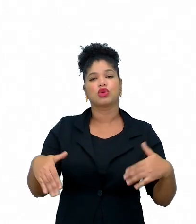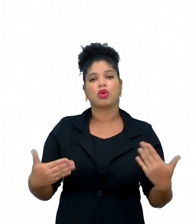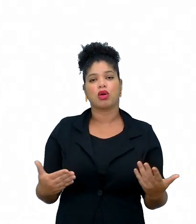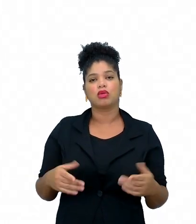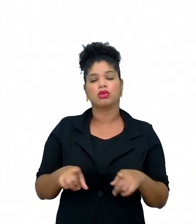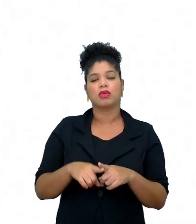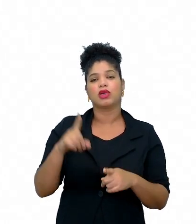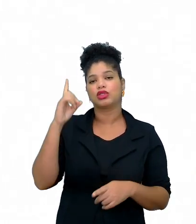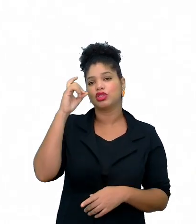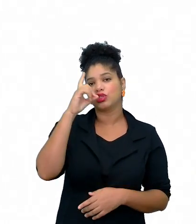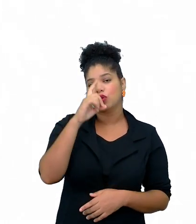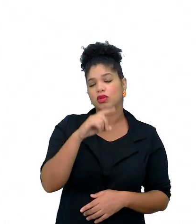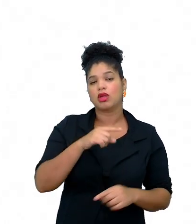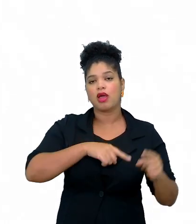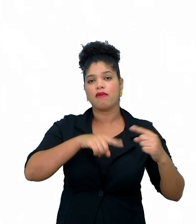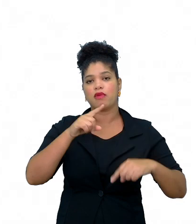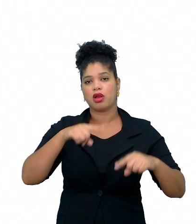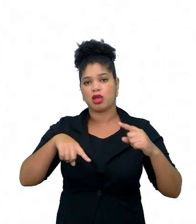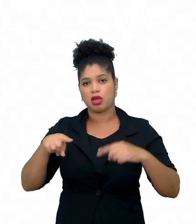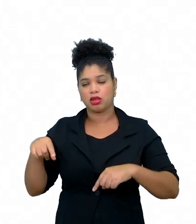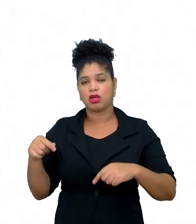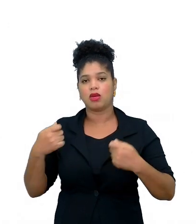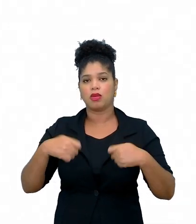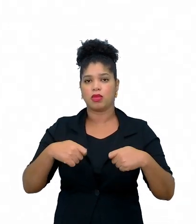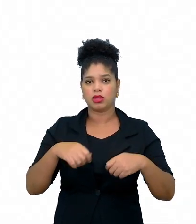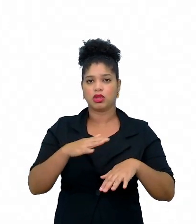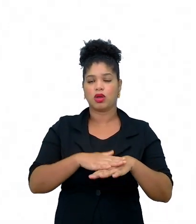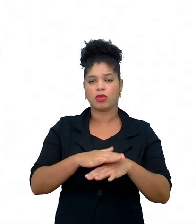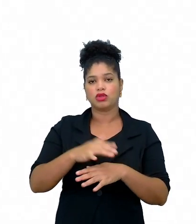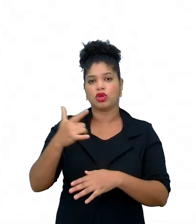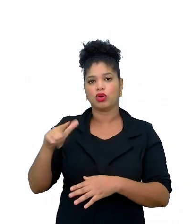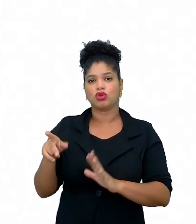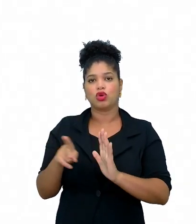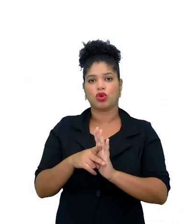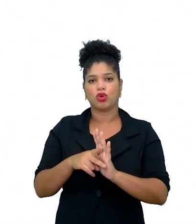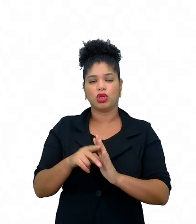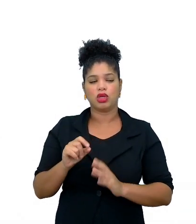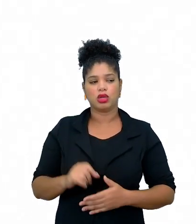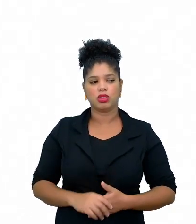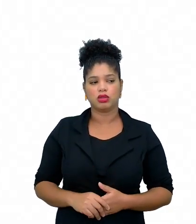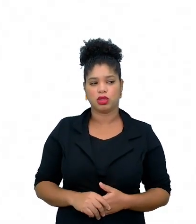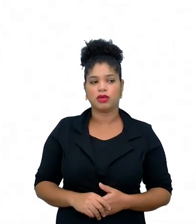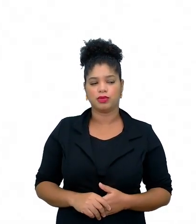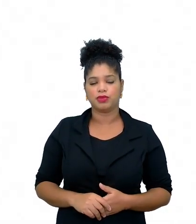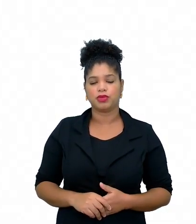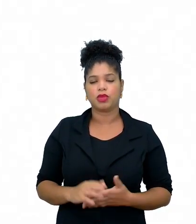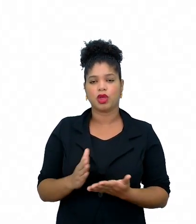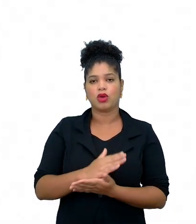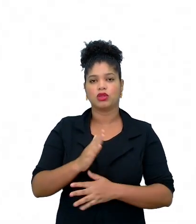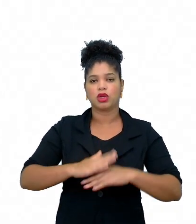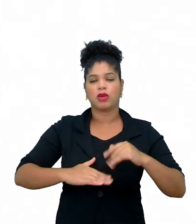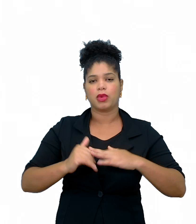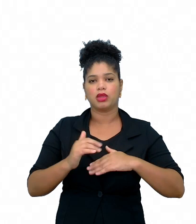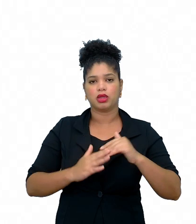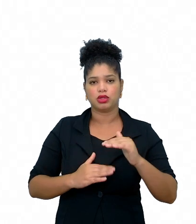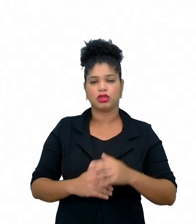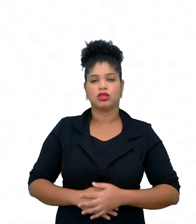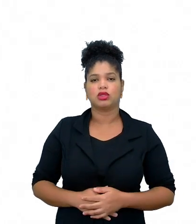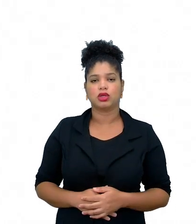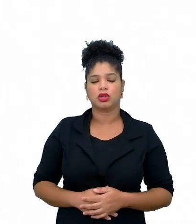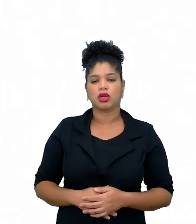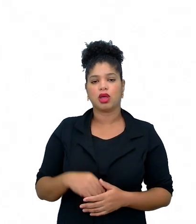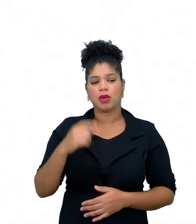dificuldades, né, que sejam variadas, pensando naqueles alunos que não dominam algumas habilidades, né, e